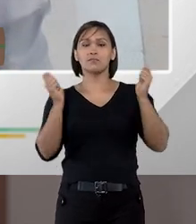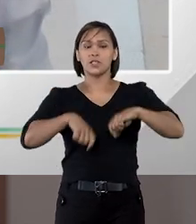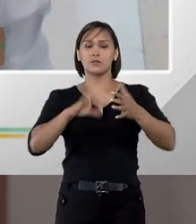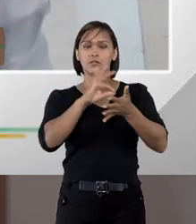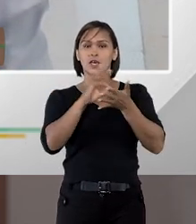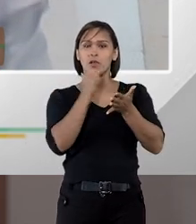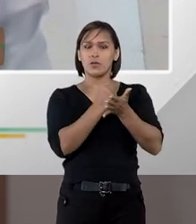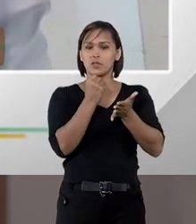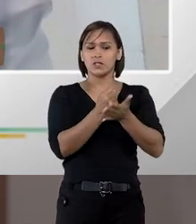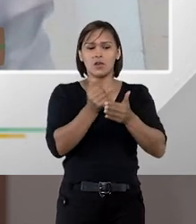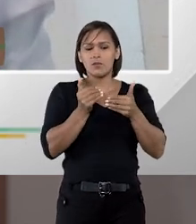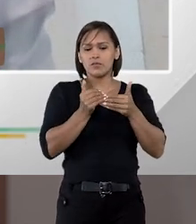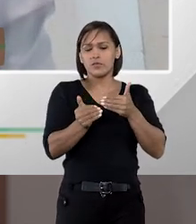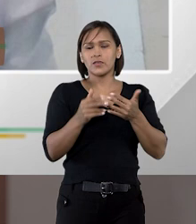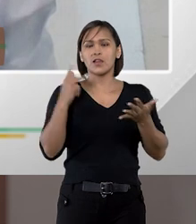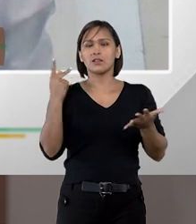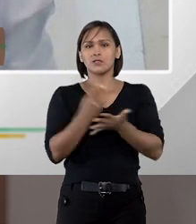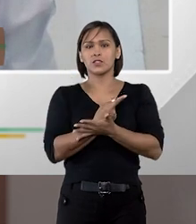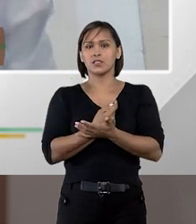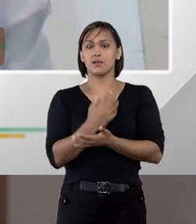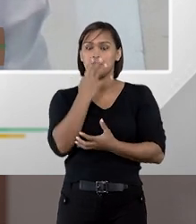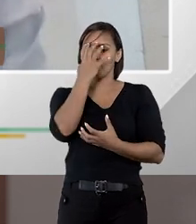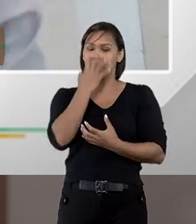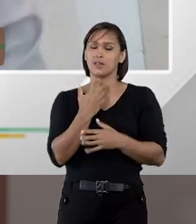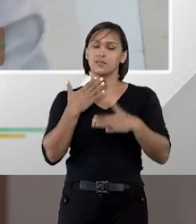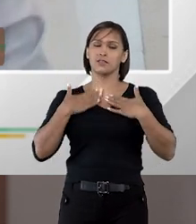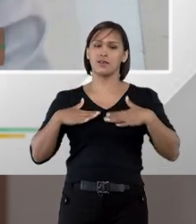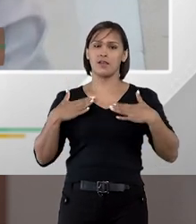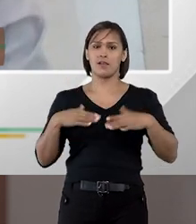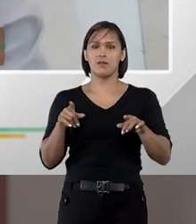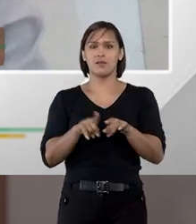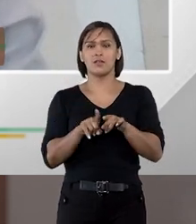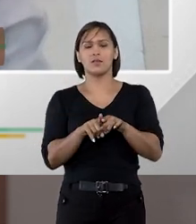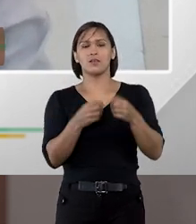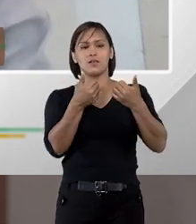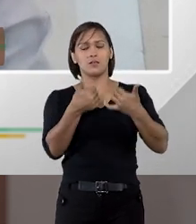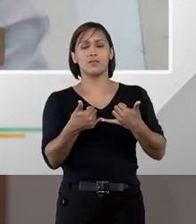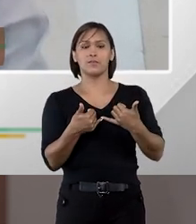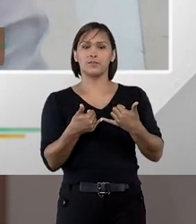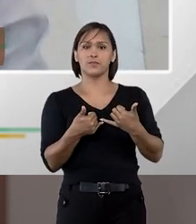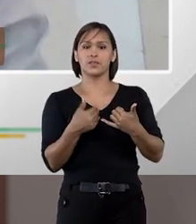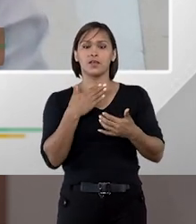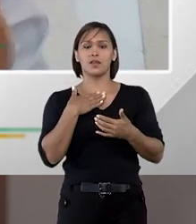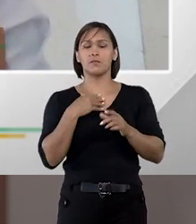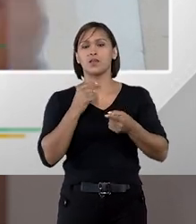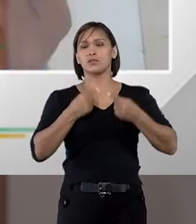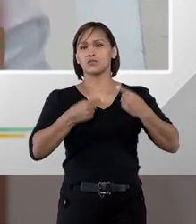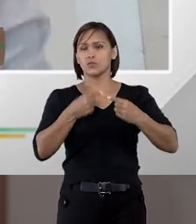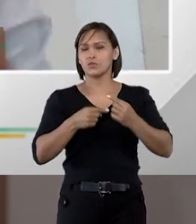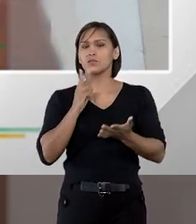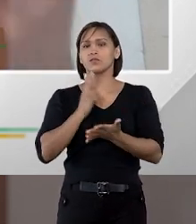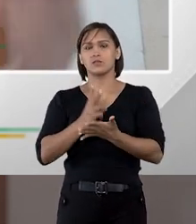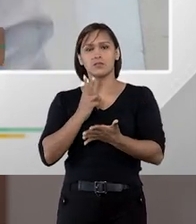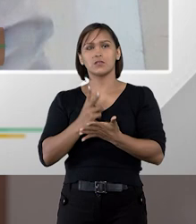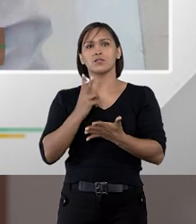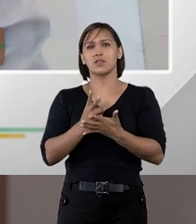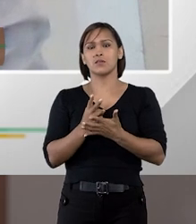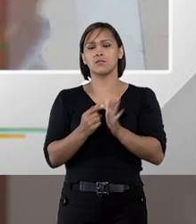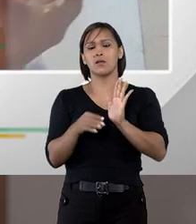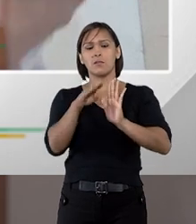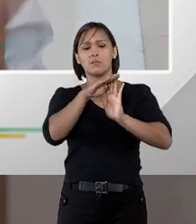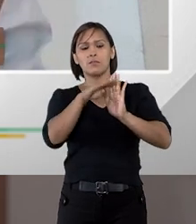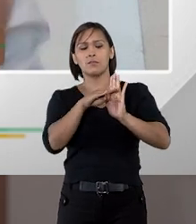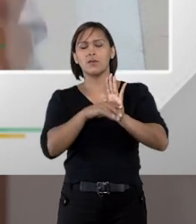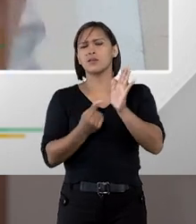que essas contratações ocorram de forma mais séria. A minha discussão sempre se